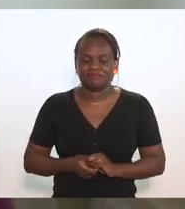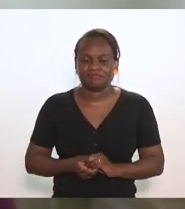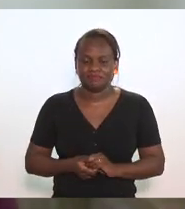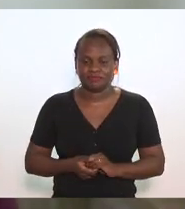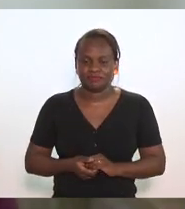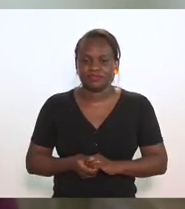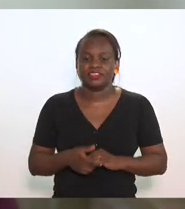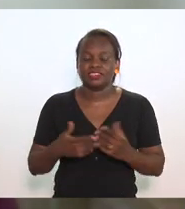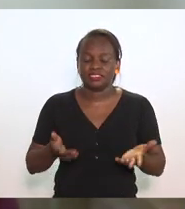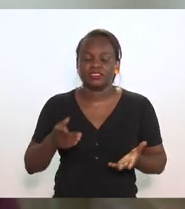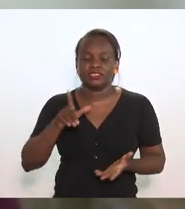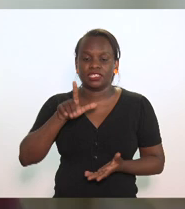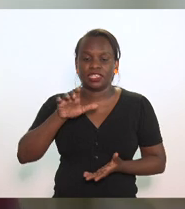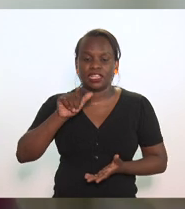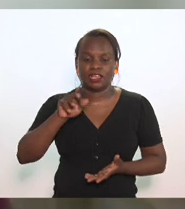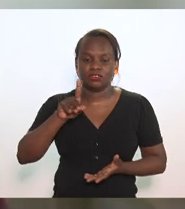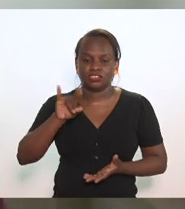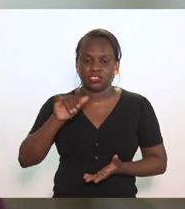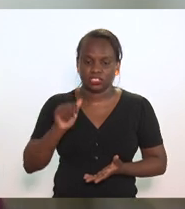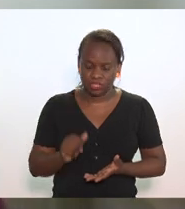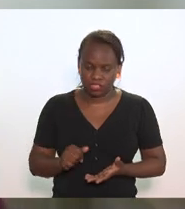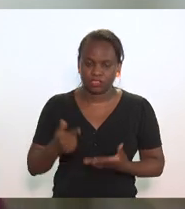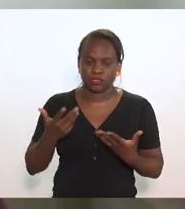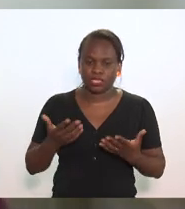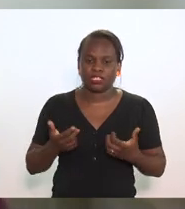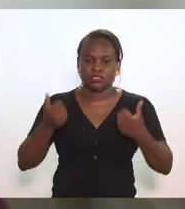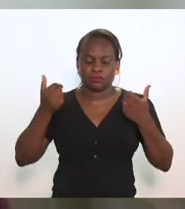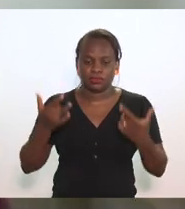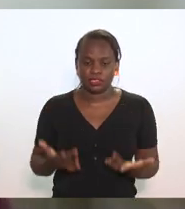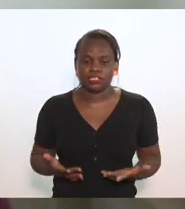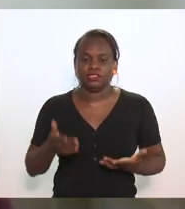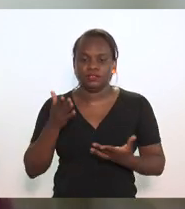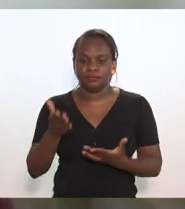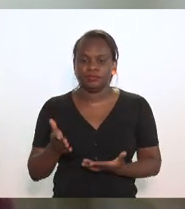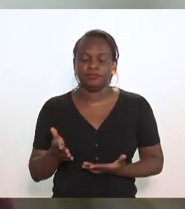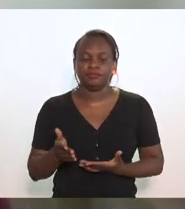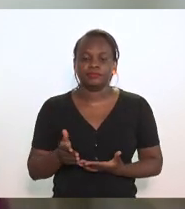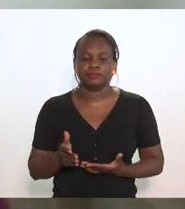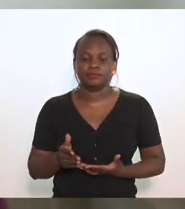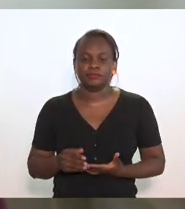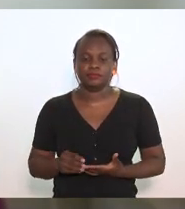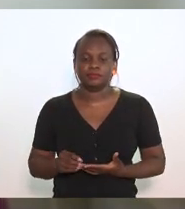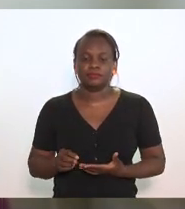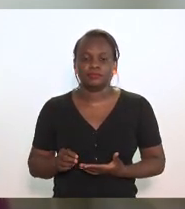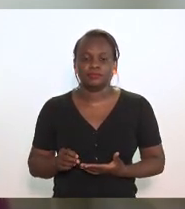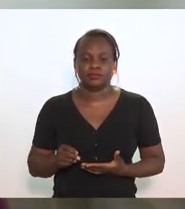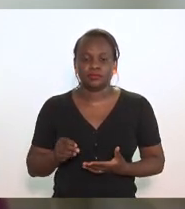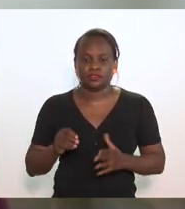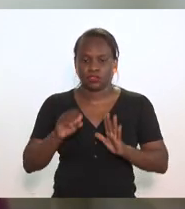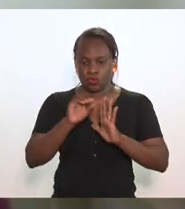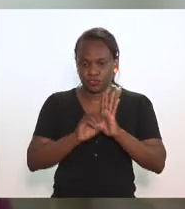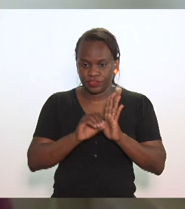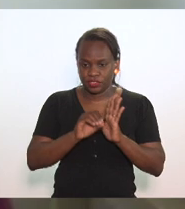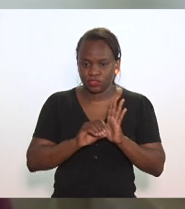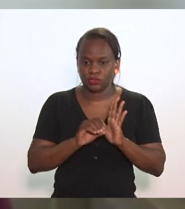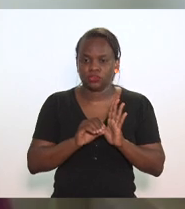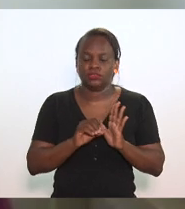doutora Cláudia Frese eu queria dizer a vossa senhoria que no ofício